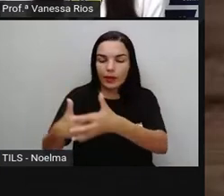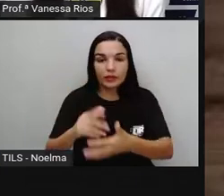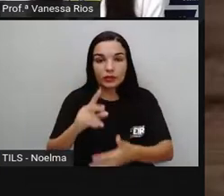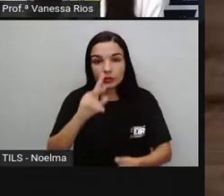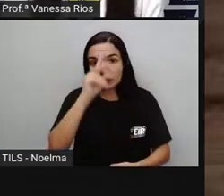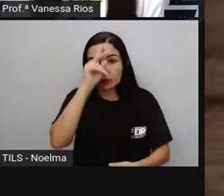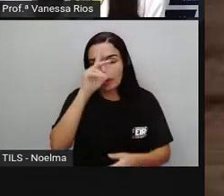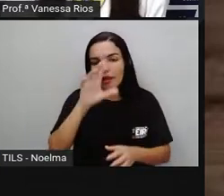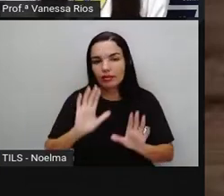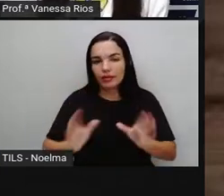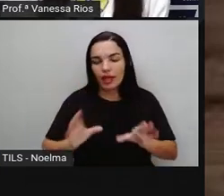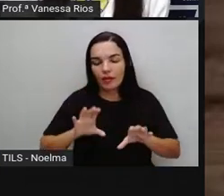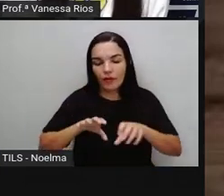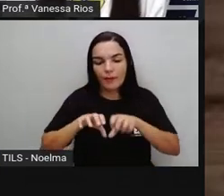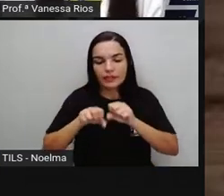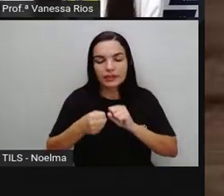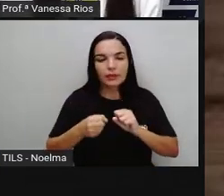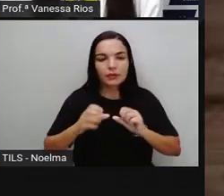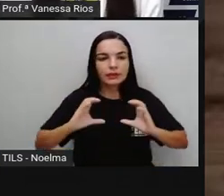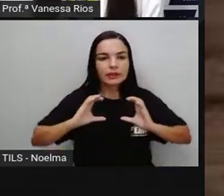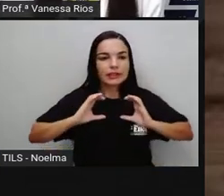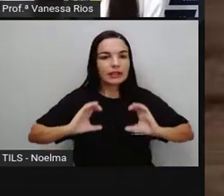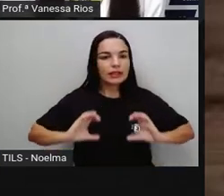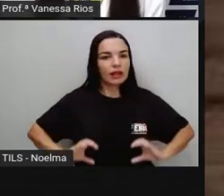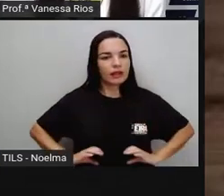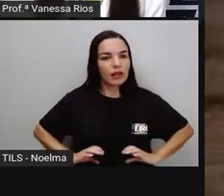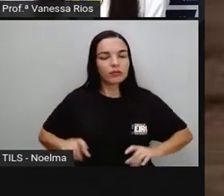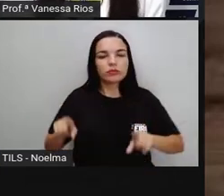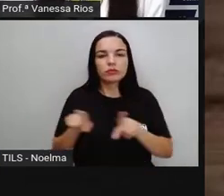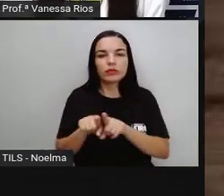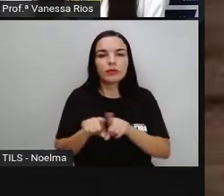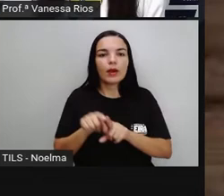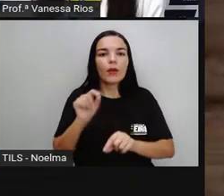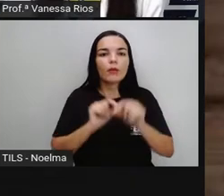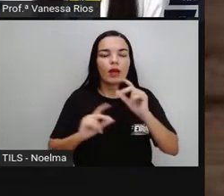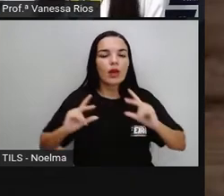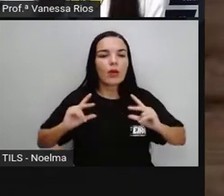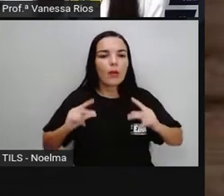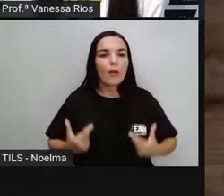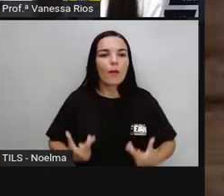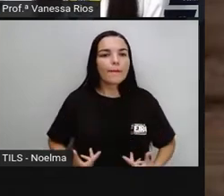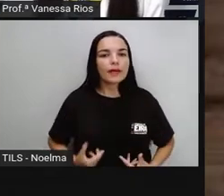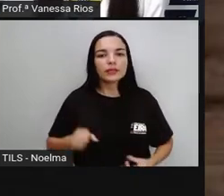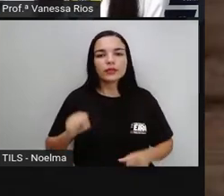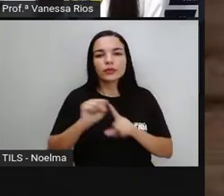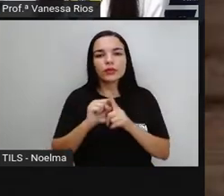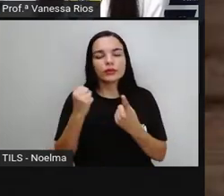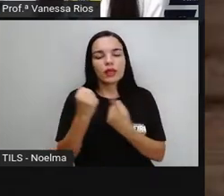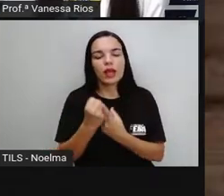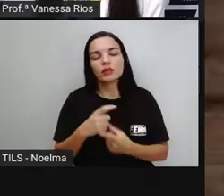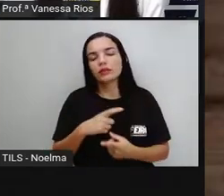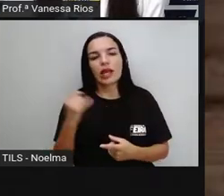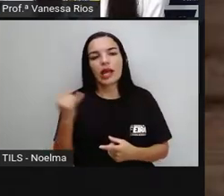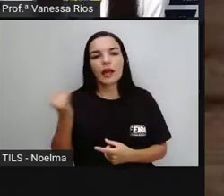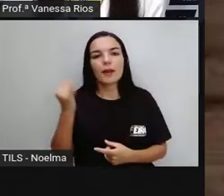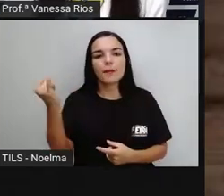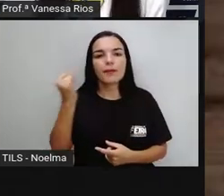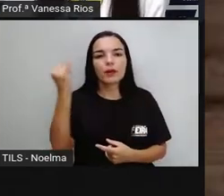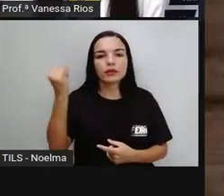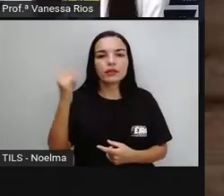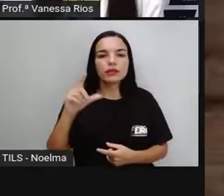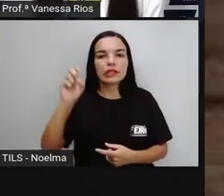como pessoa, como cidadãos, como indivíduos sociais. E aí são muito importantes serem